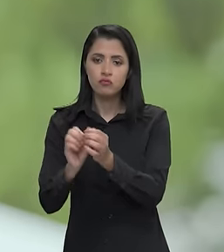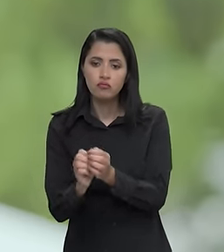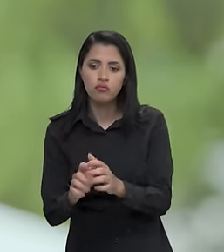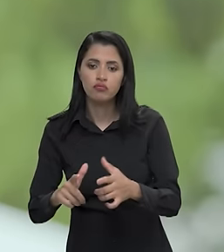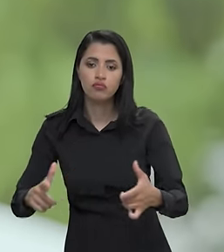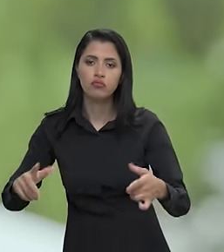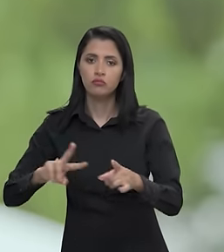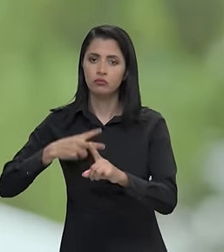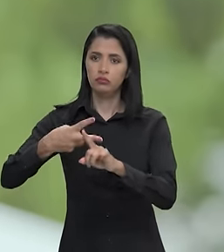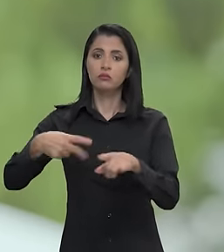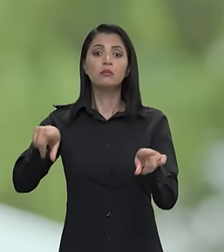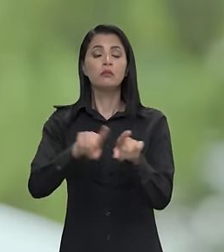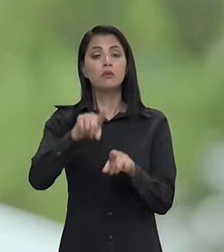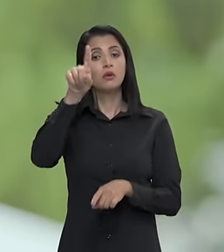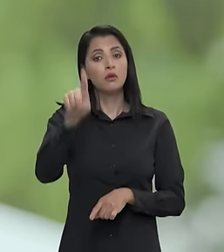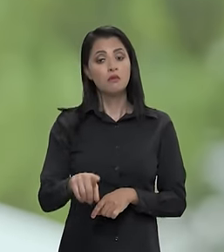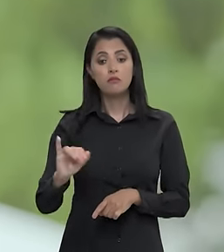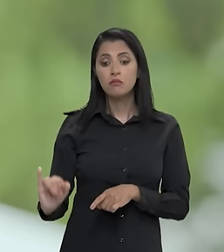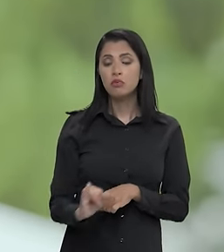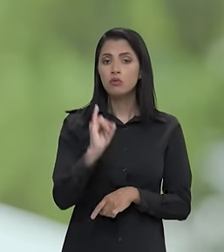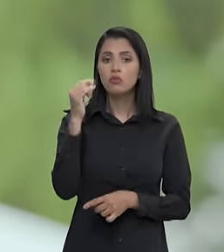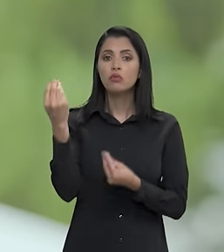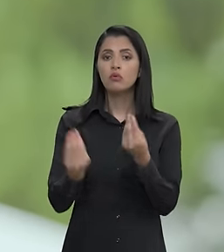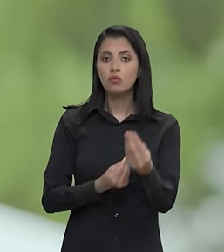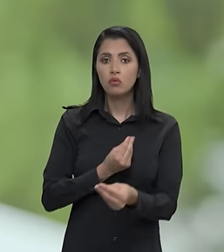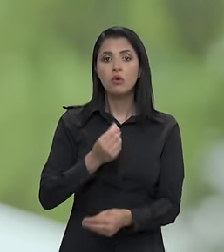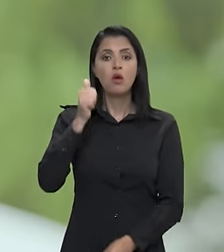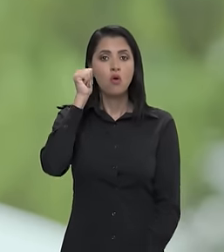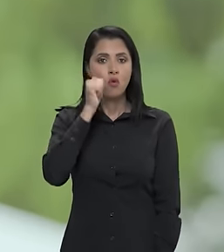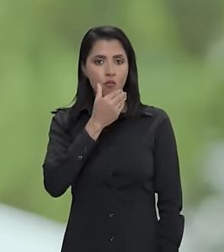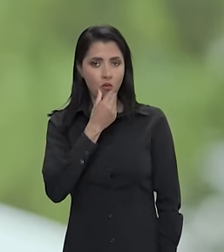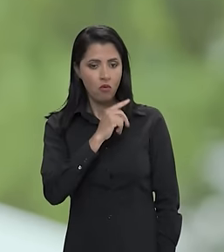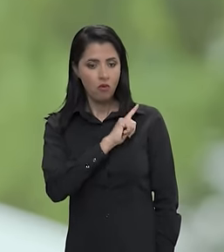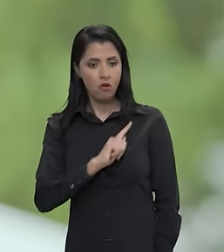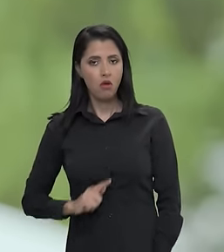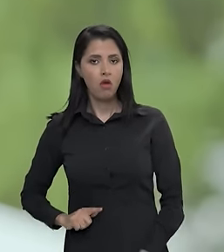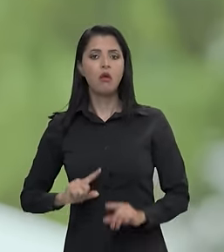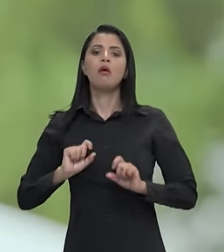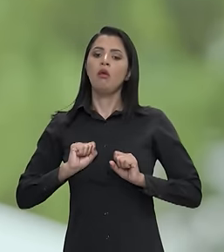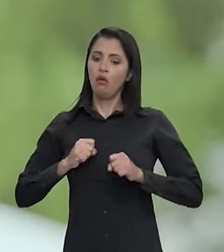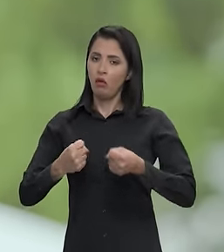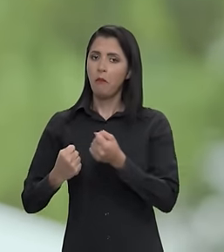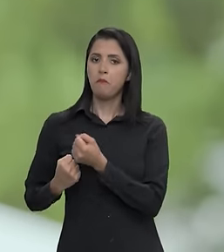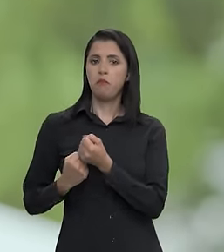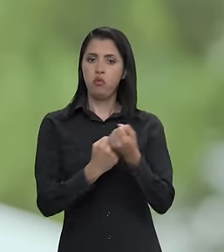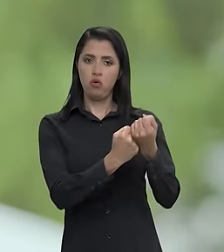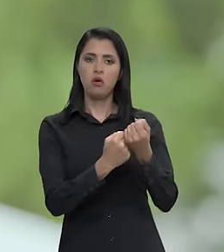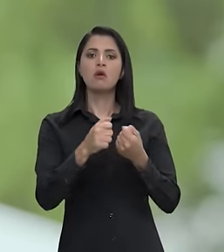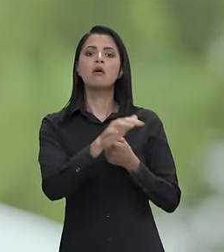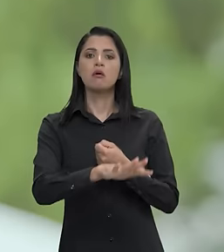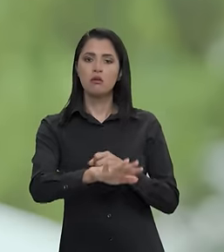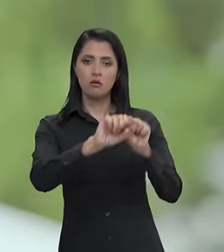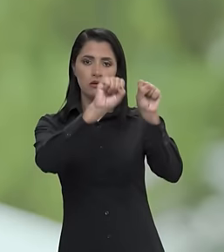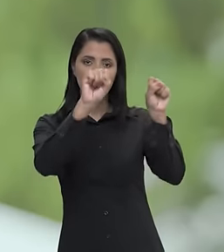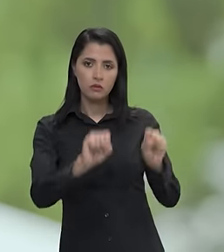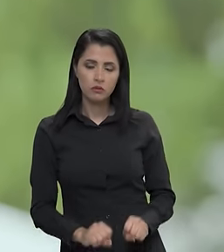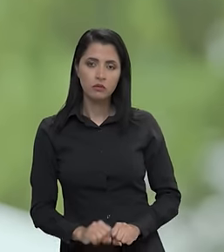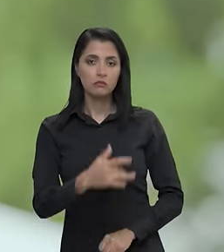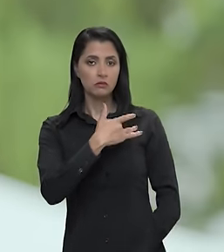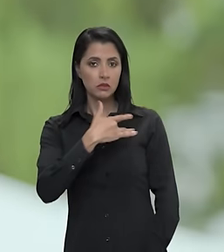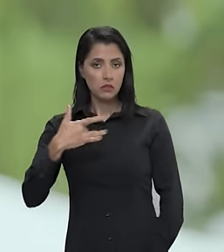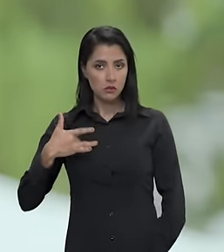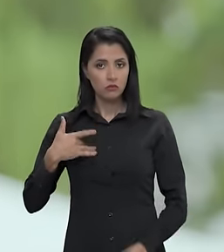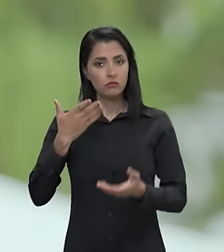mesma forma, é essencial a ação das governadoras e governadores apoiando seus sistemas de